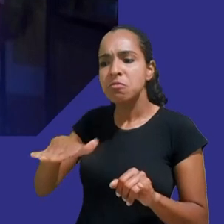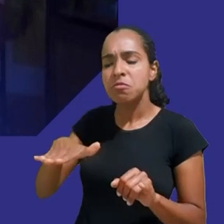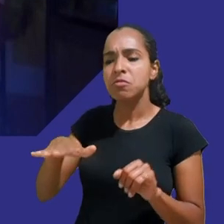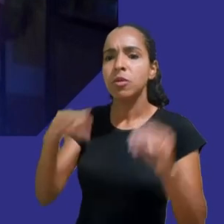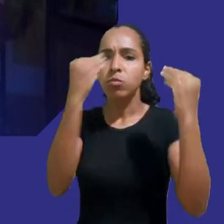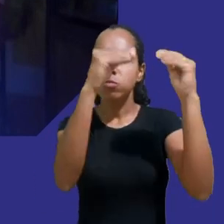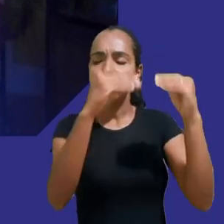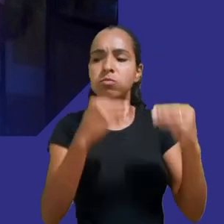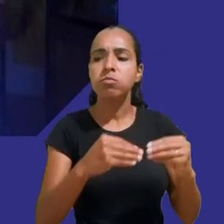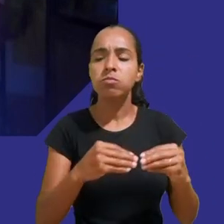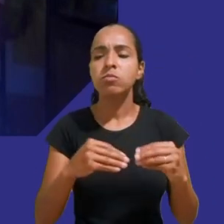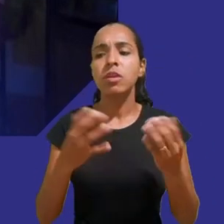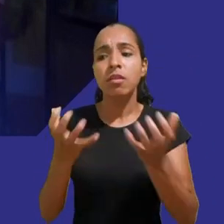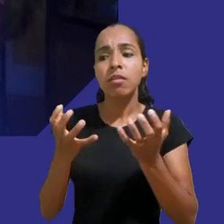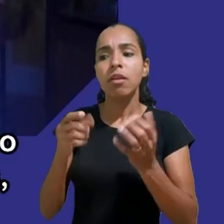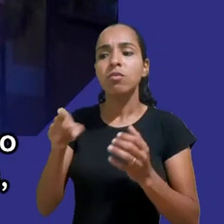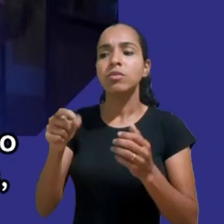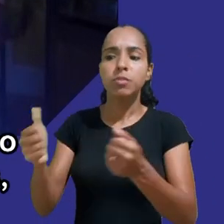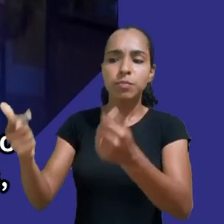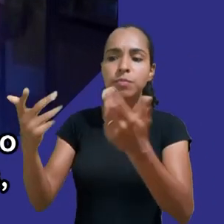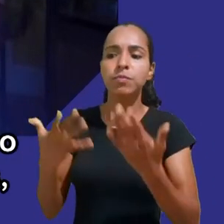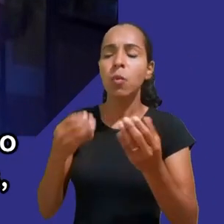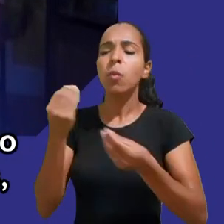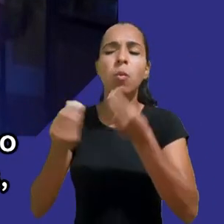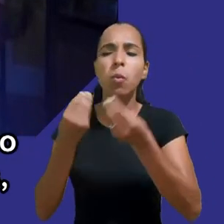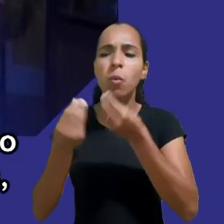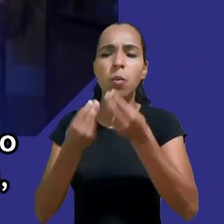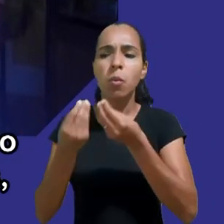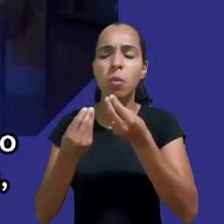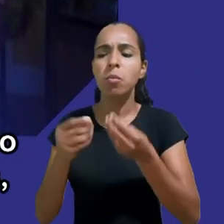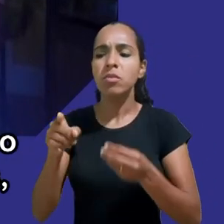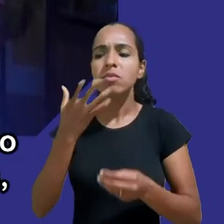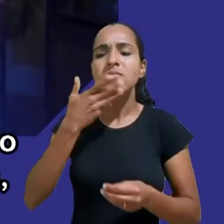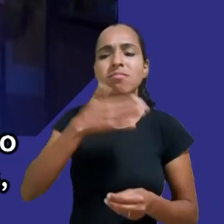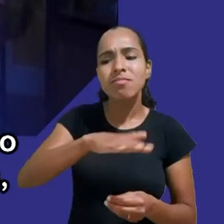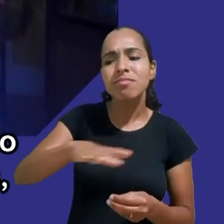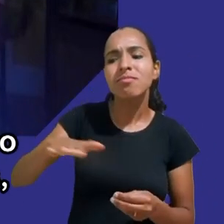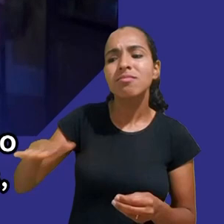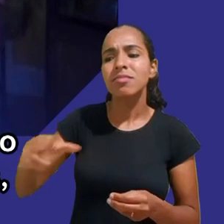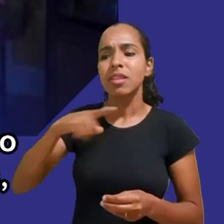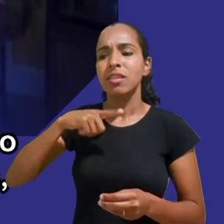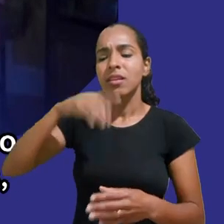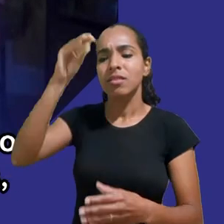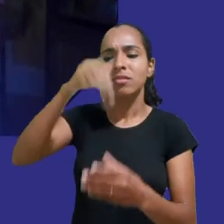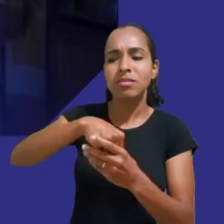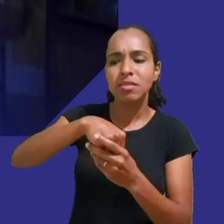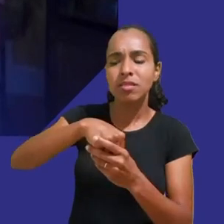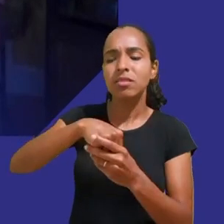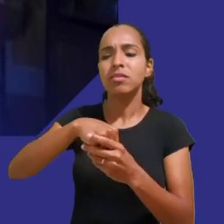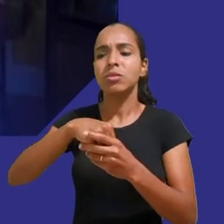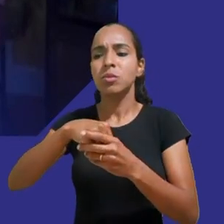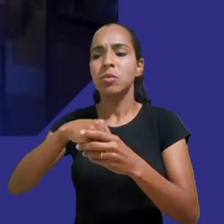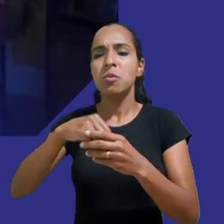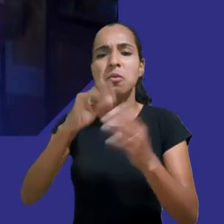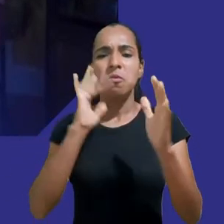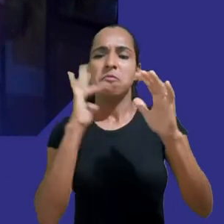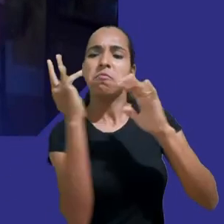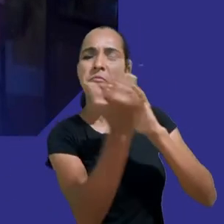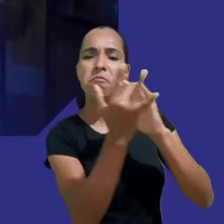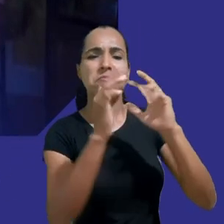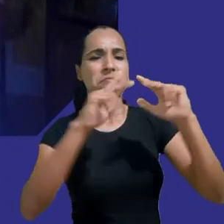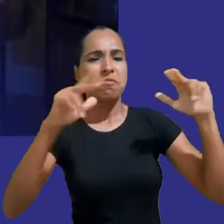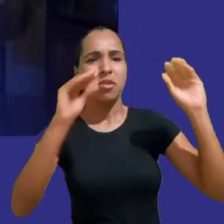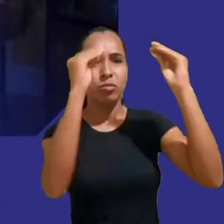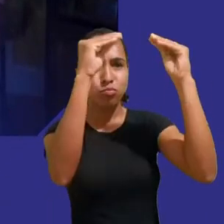isso afeta o ambiente midiático em que as crianças estão inseridas no qual tantas plataformas são projetadas para coletar dados